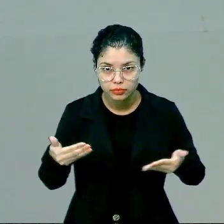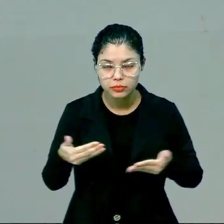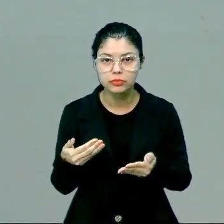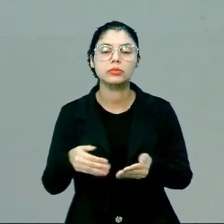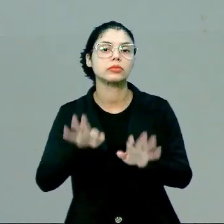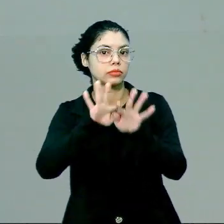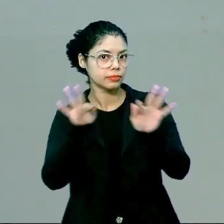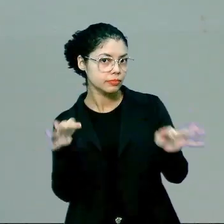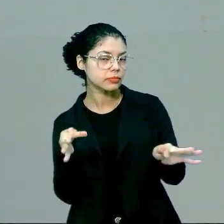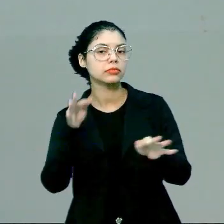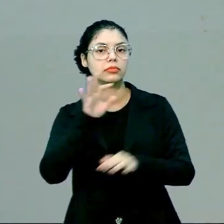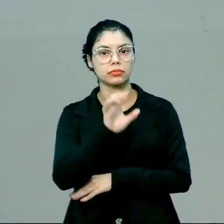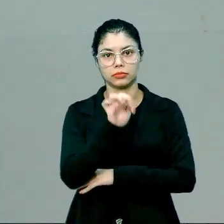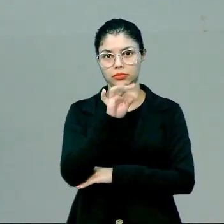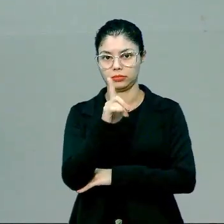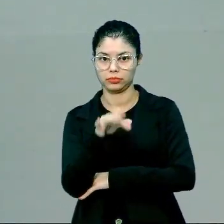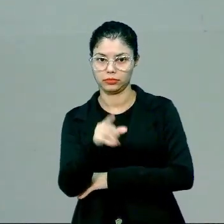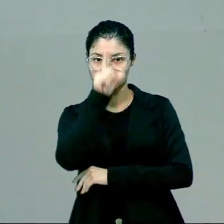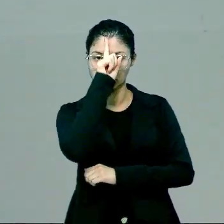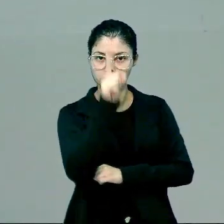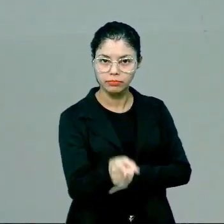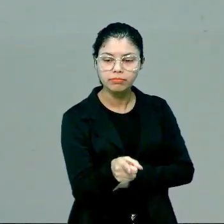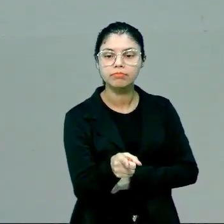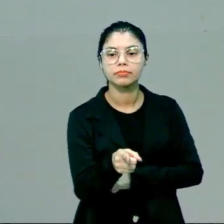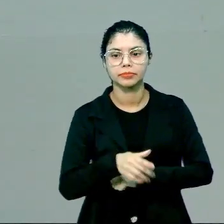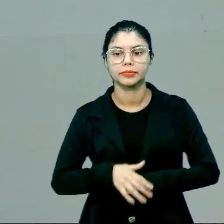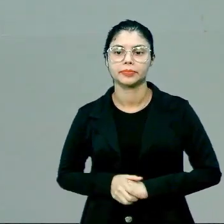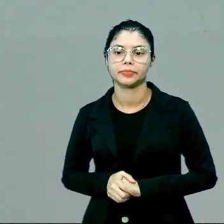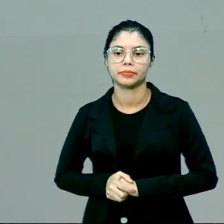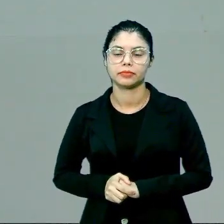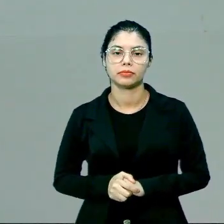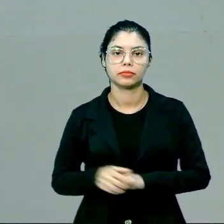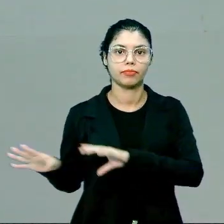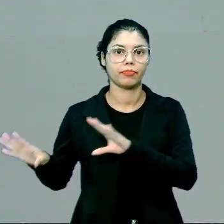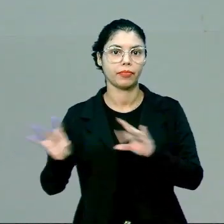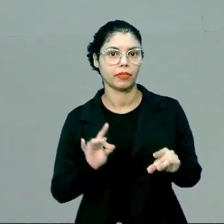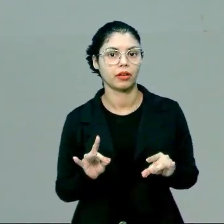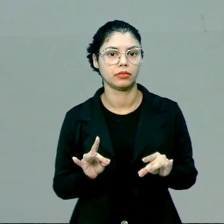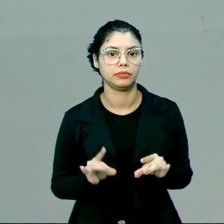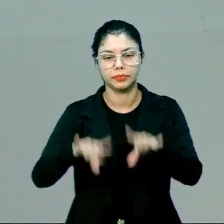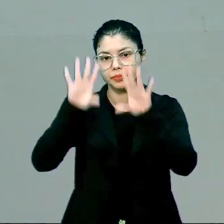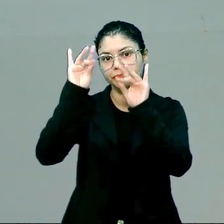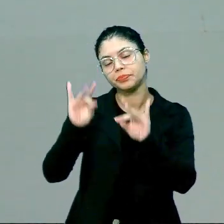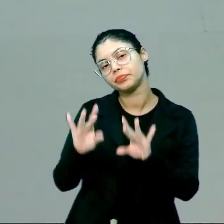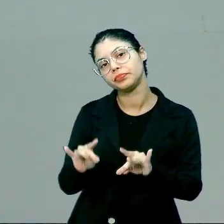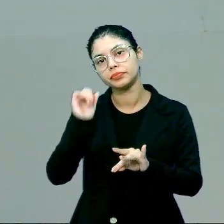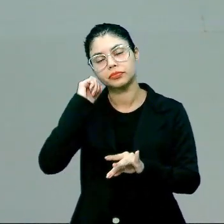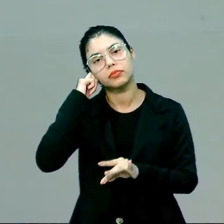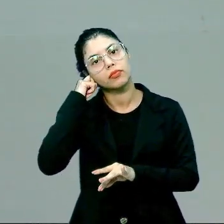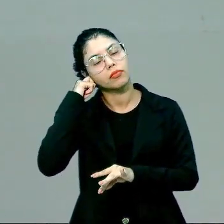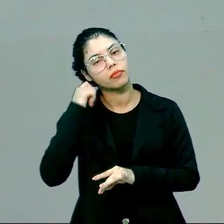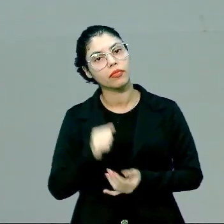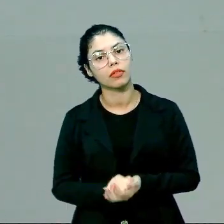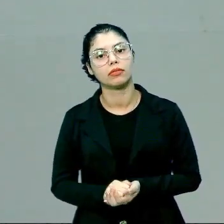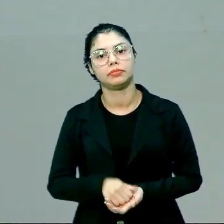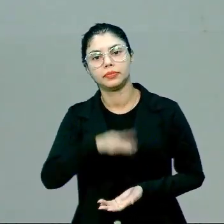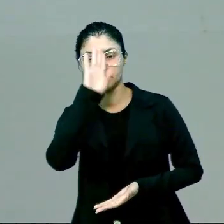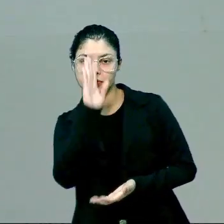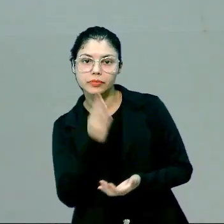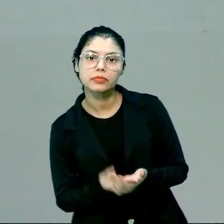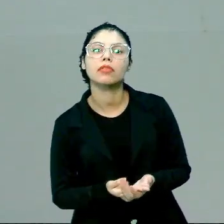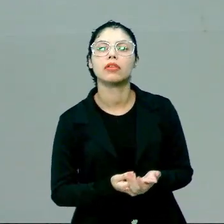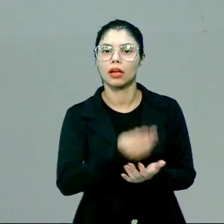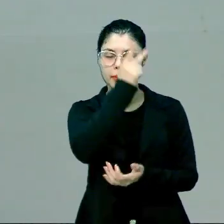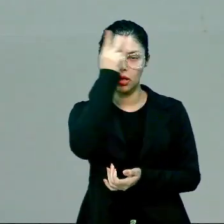exemplificação, autoridade. E aí, eu trouxe uns que são mais assim, do senso comum, da crença